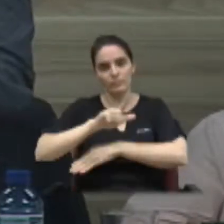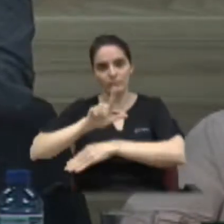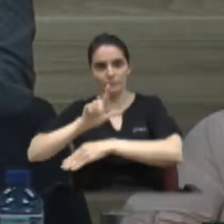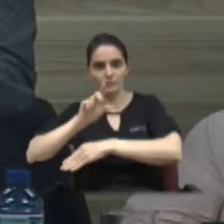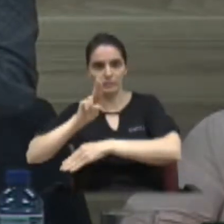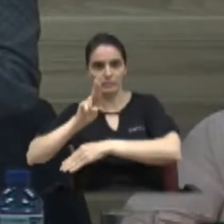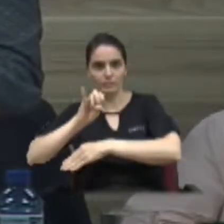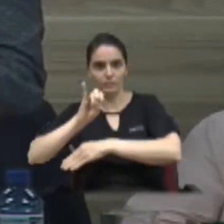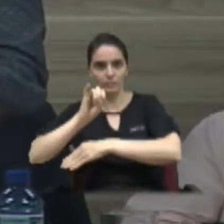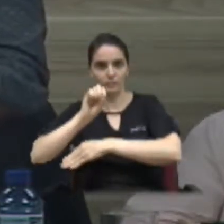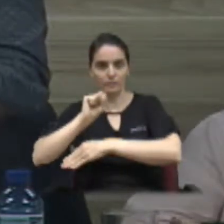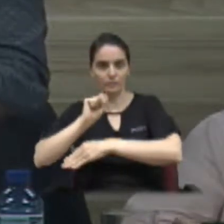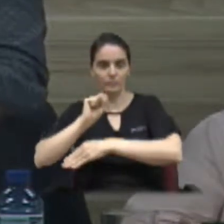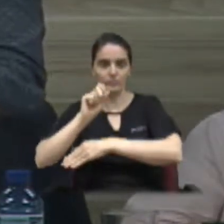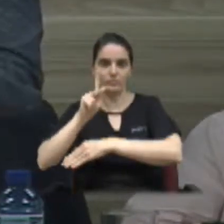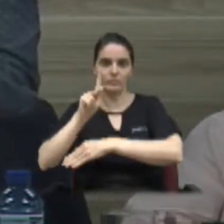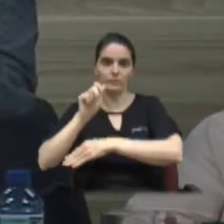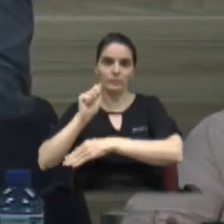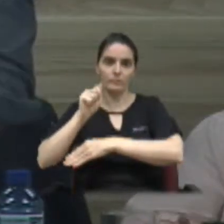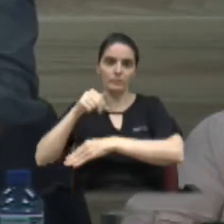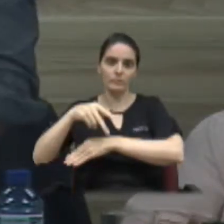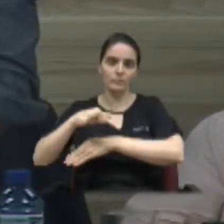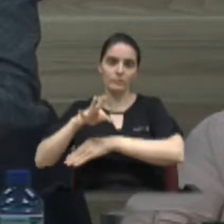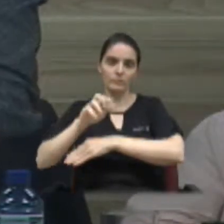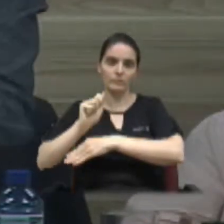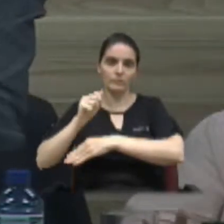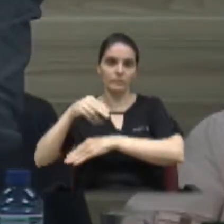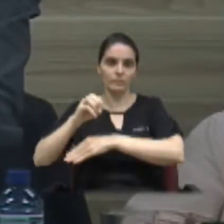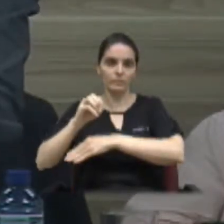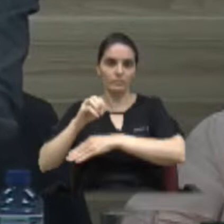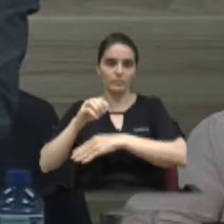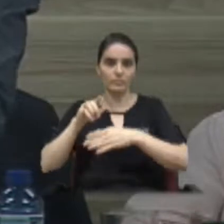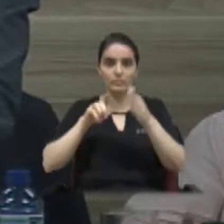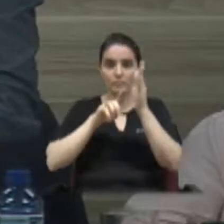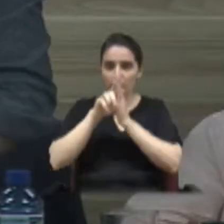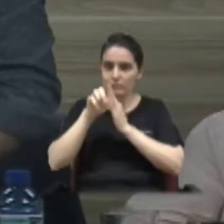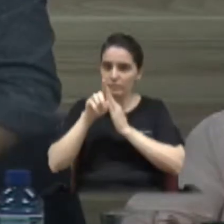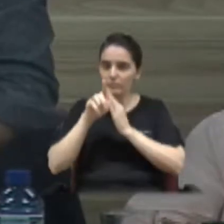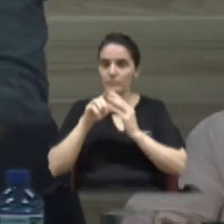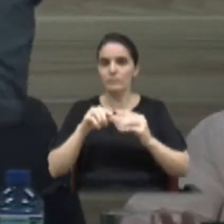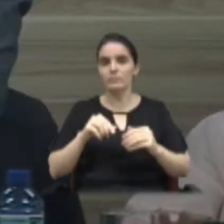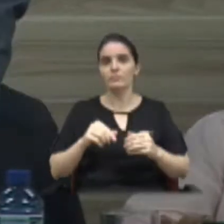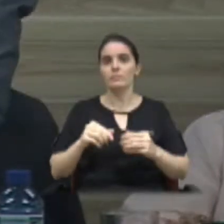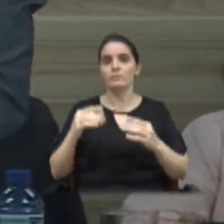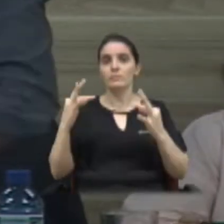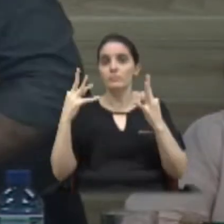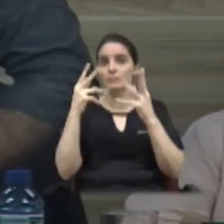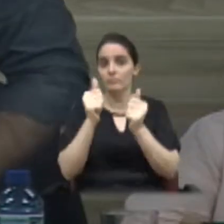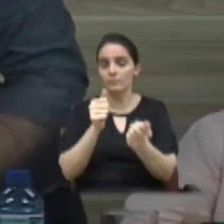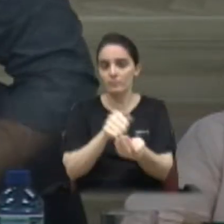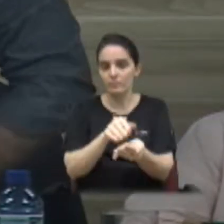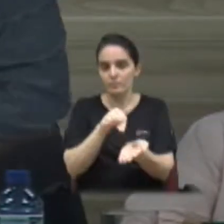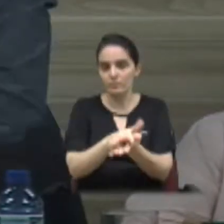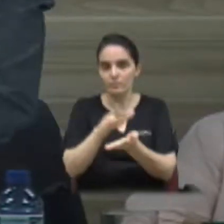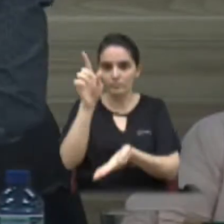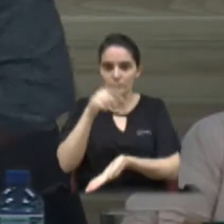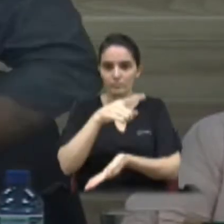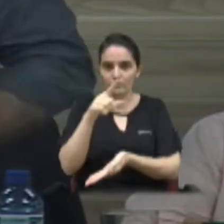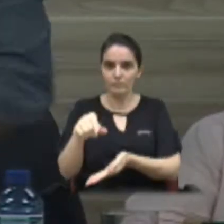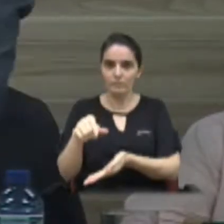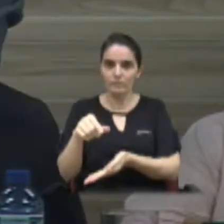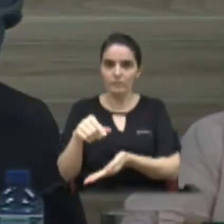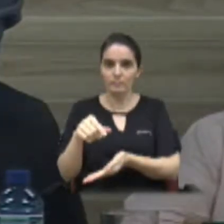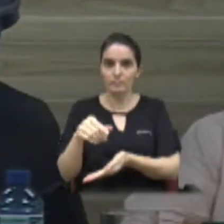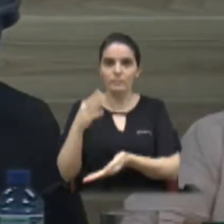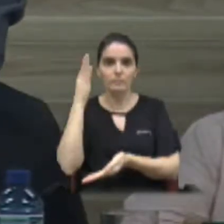estou entregando outro para a Comissão de Obras e Mobilidade Urbana, que seja cancelado todas as multas da cidade, até que haja certeza de